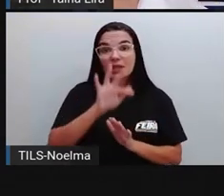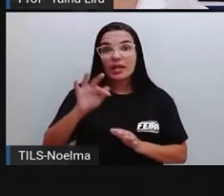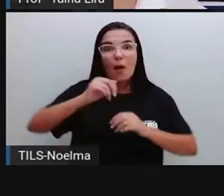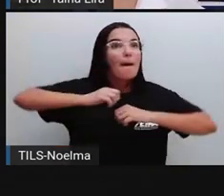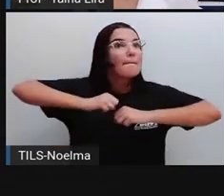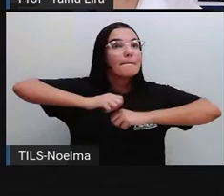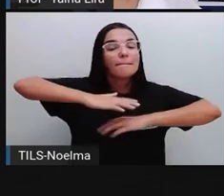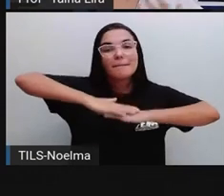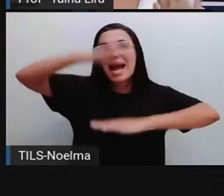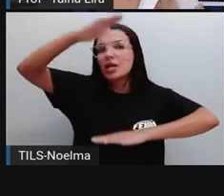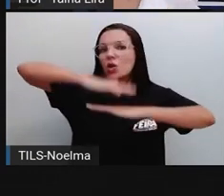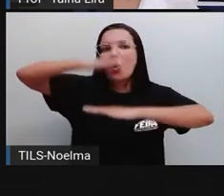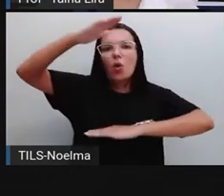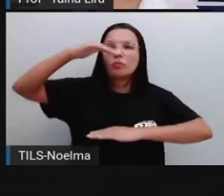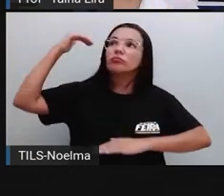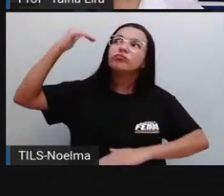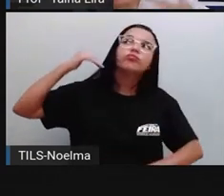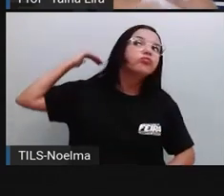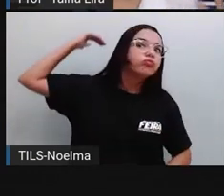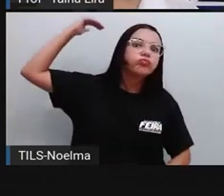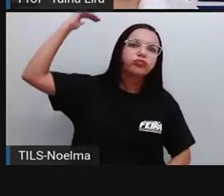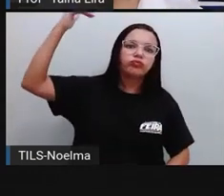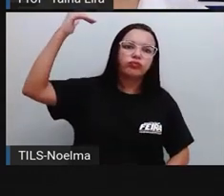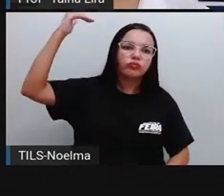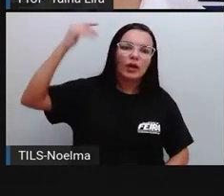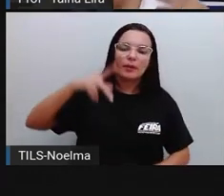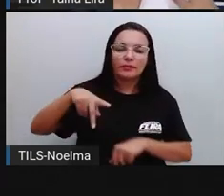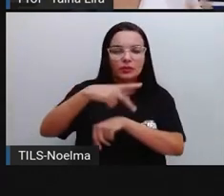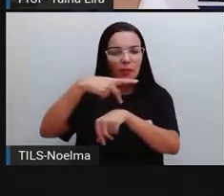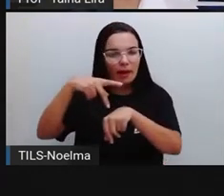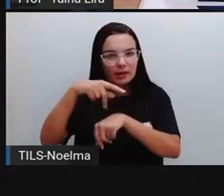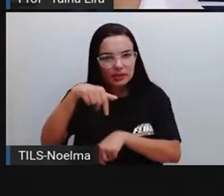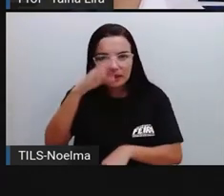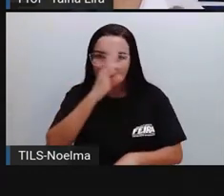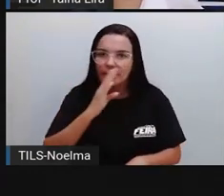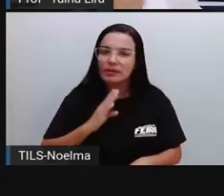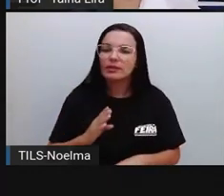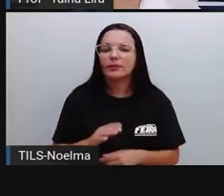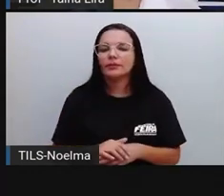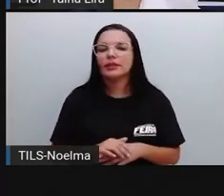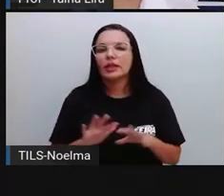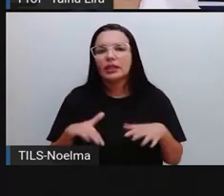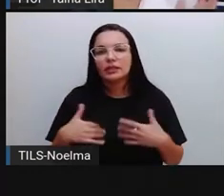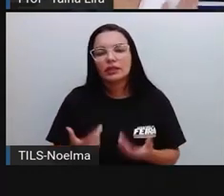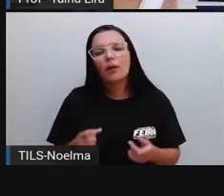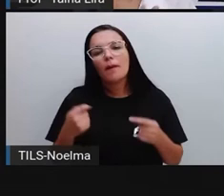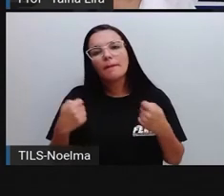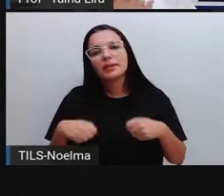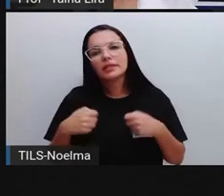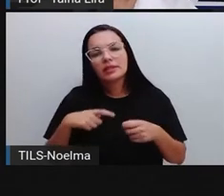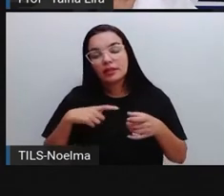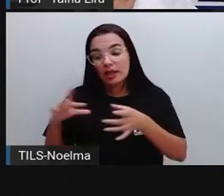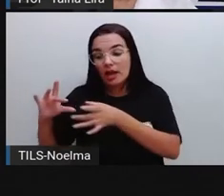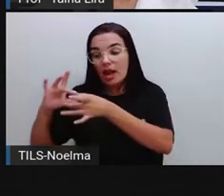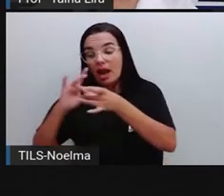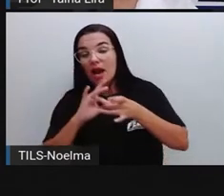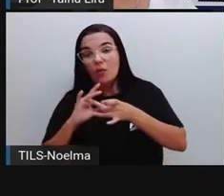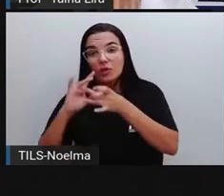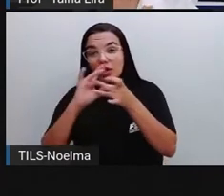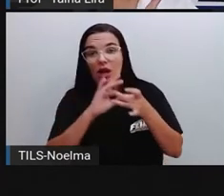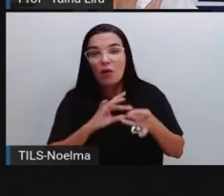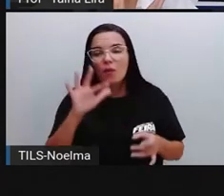Então, as leis criadas, né, pensadas, sugeridas pelos vereadores, têm que estar de acordo